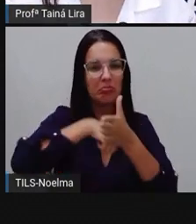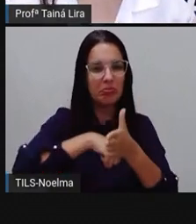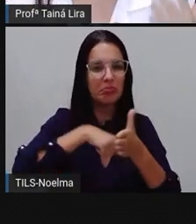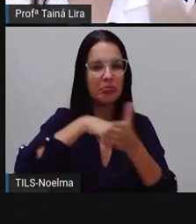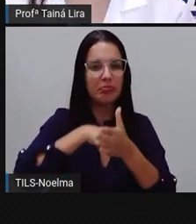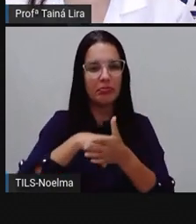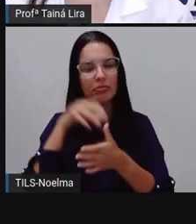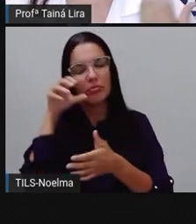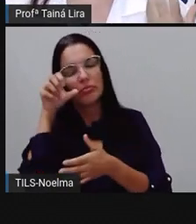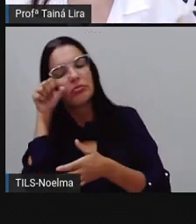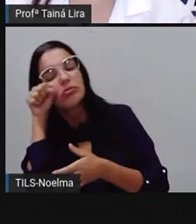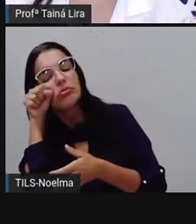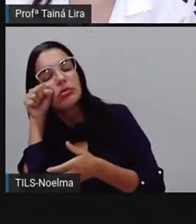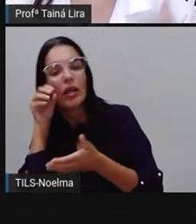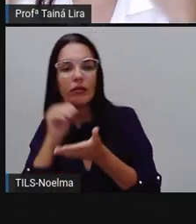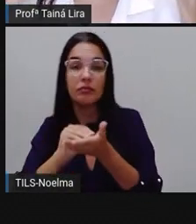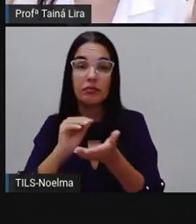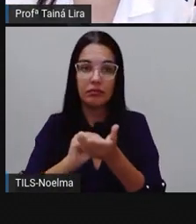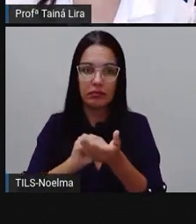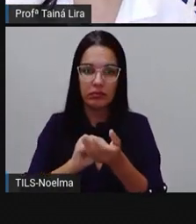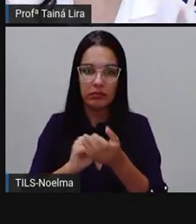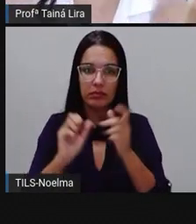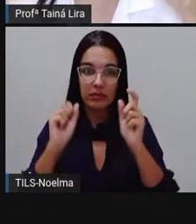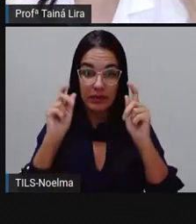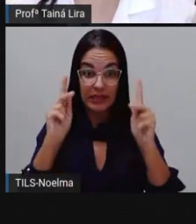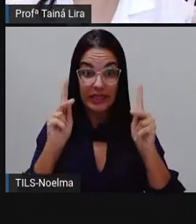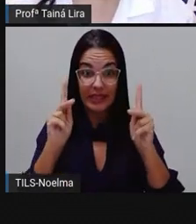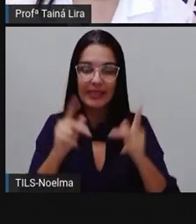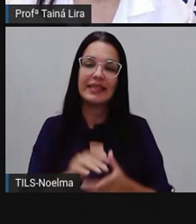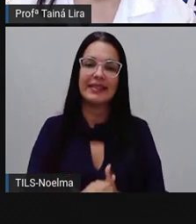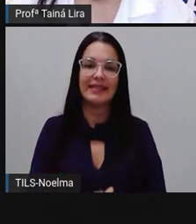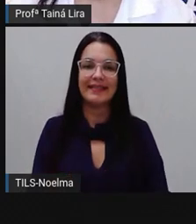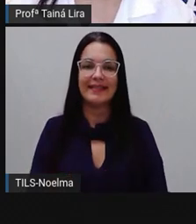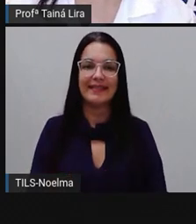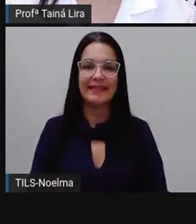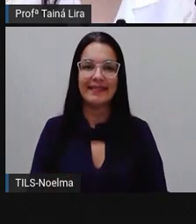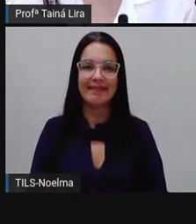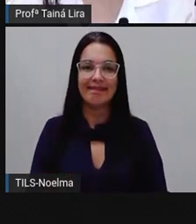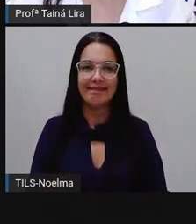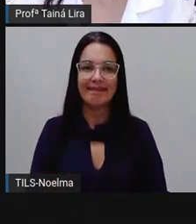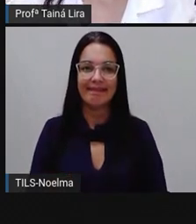insônia, justamente porque ela é calmante e aí a pessoa consegue descansar, certo?